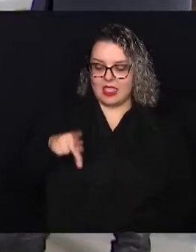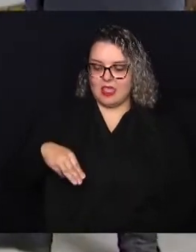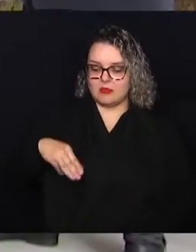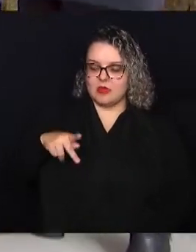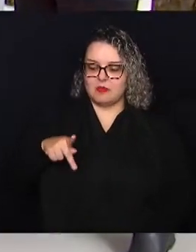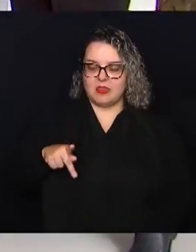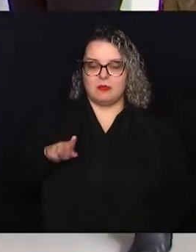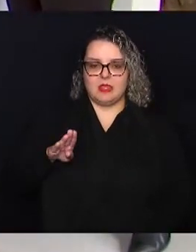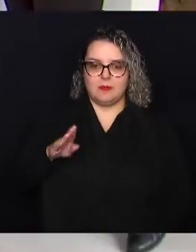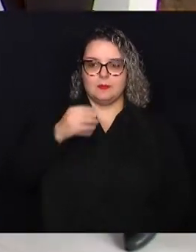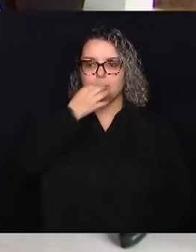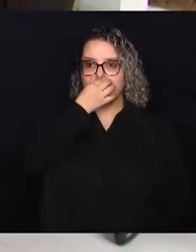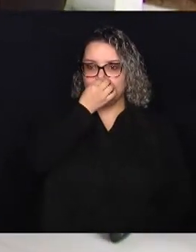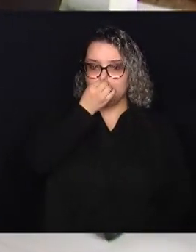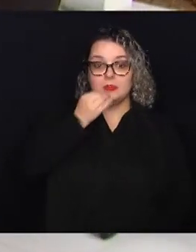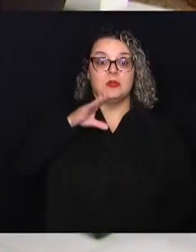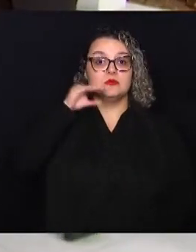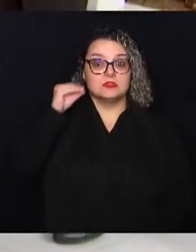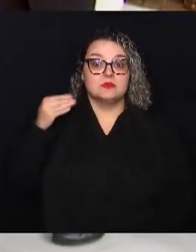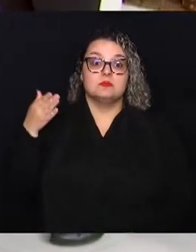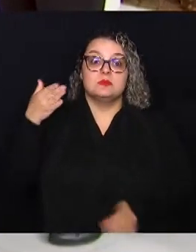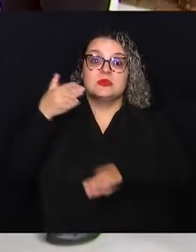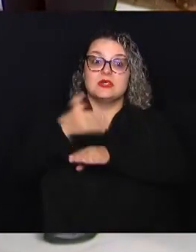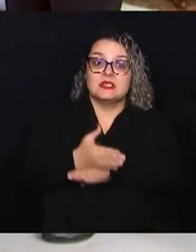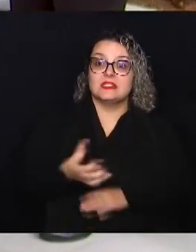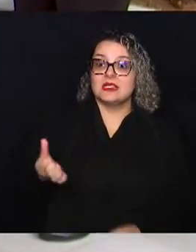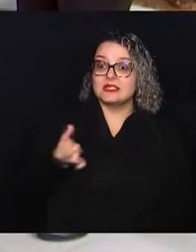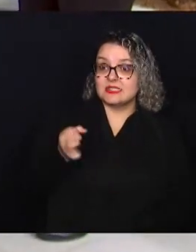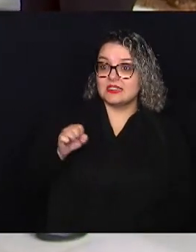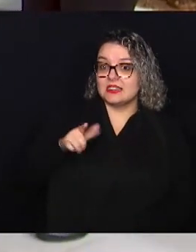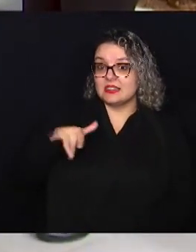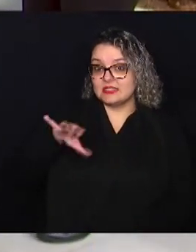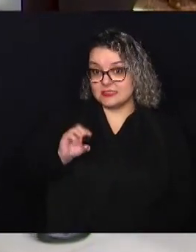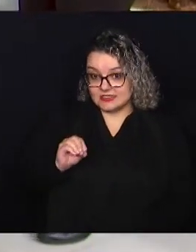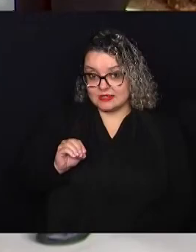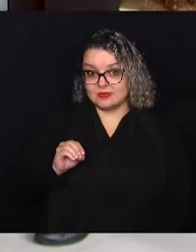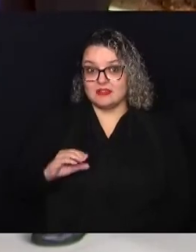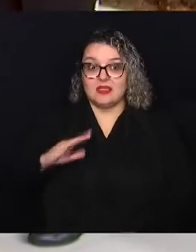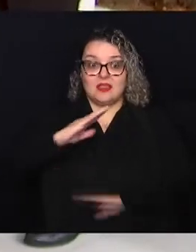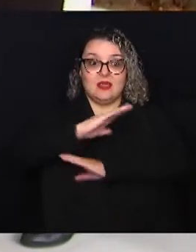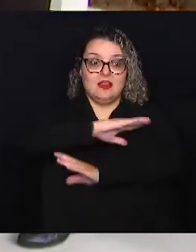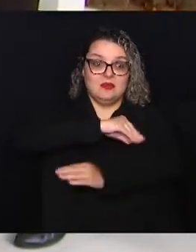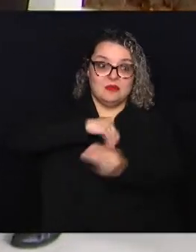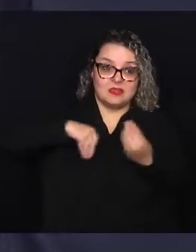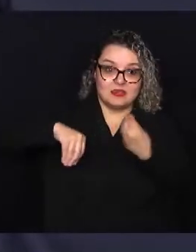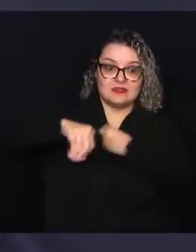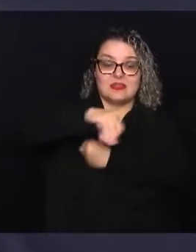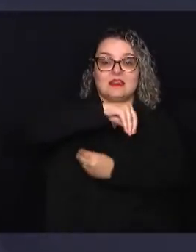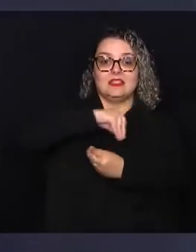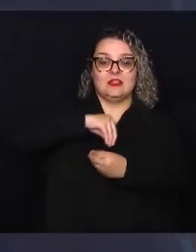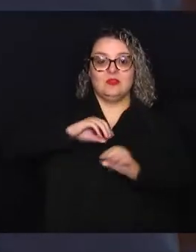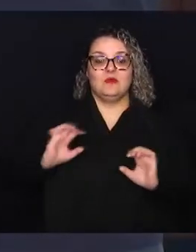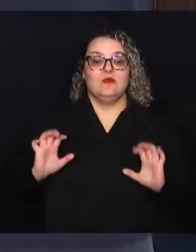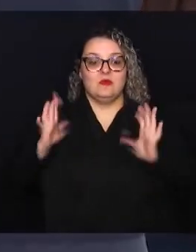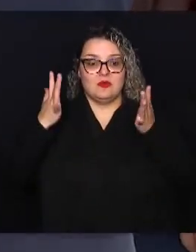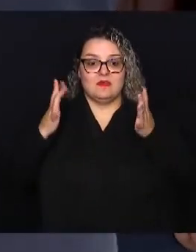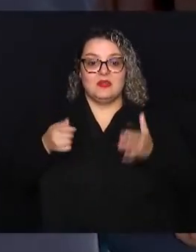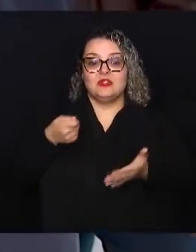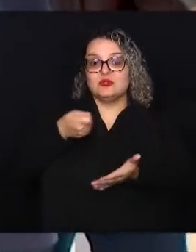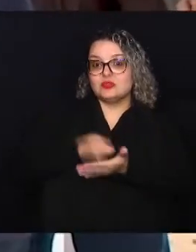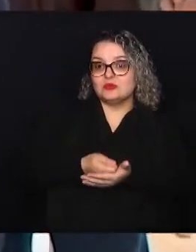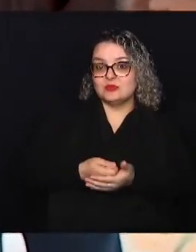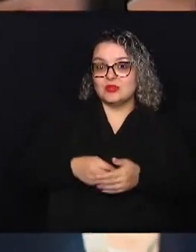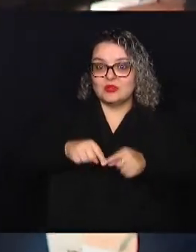Legislativo participaram da sexta edição do projeto Câmara Integrada O evento foi realizado no